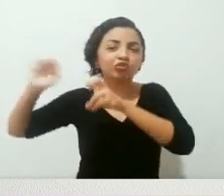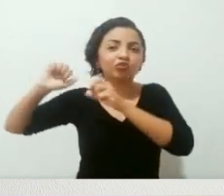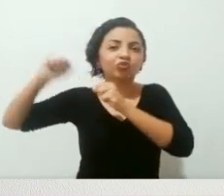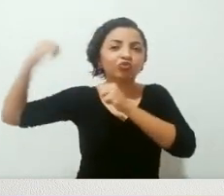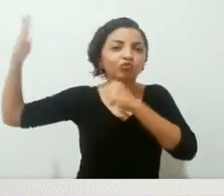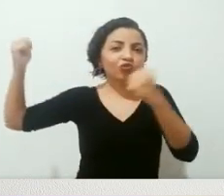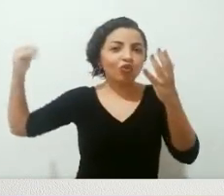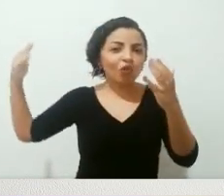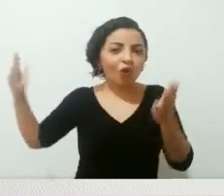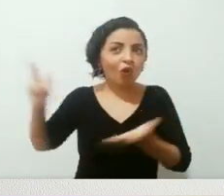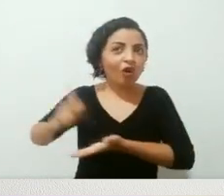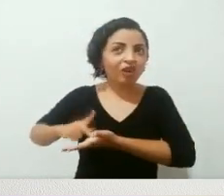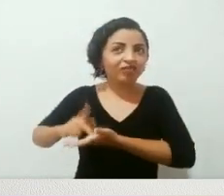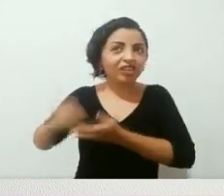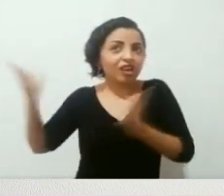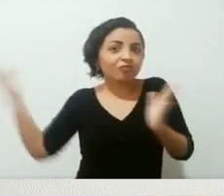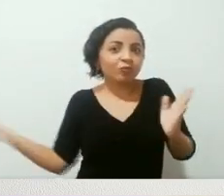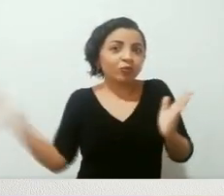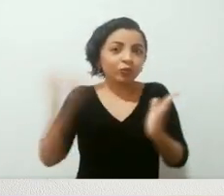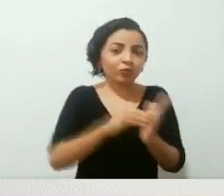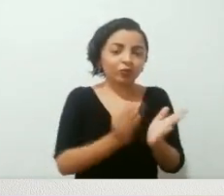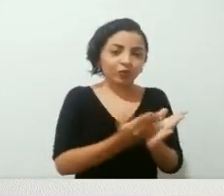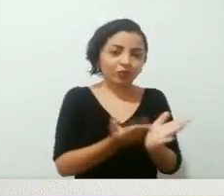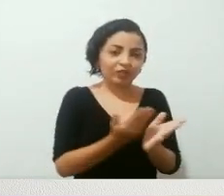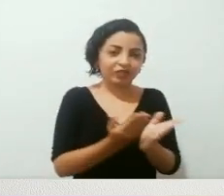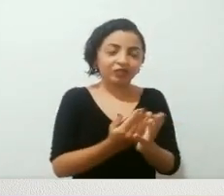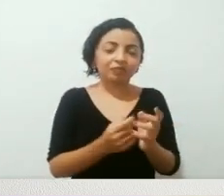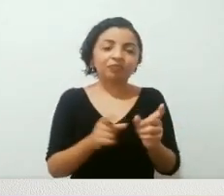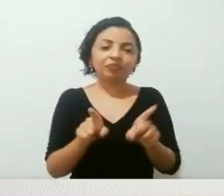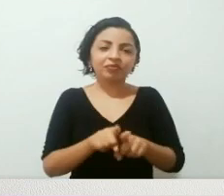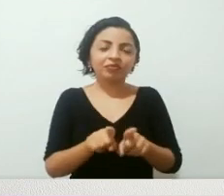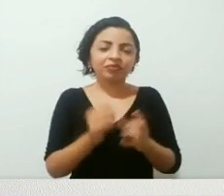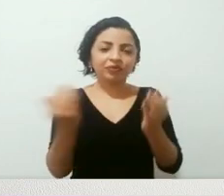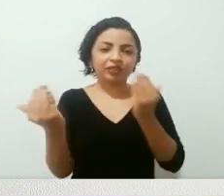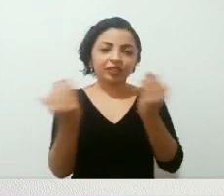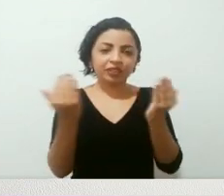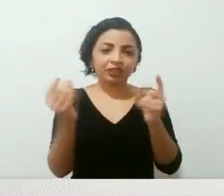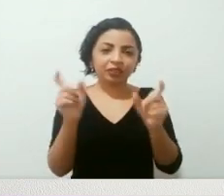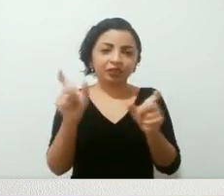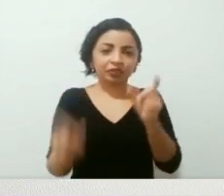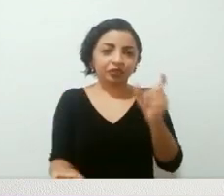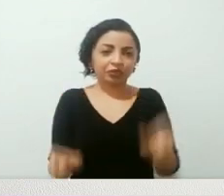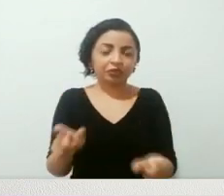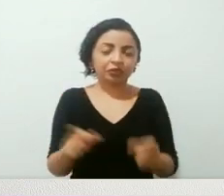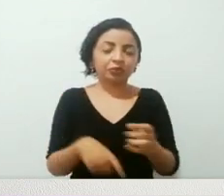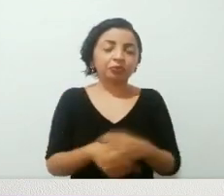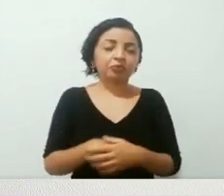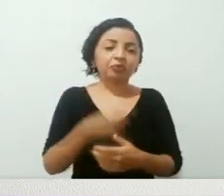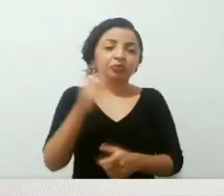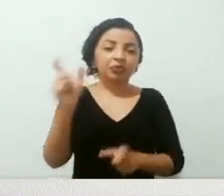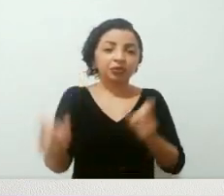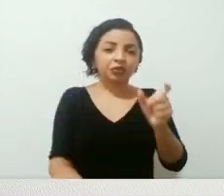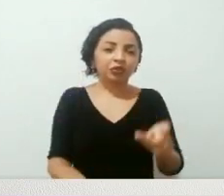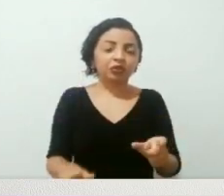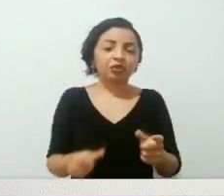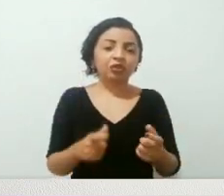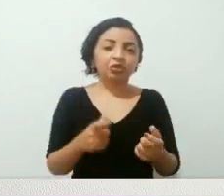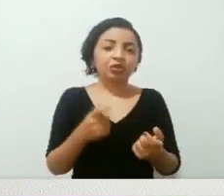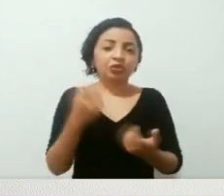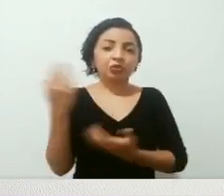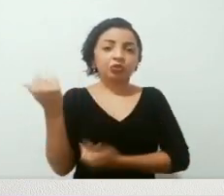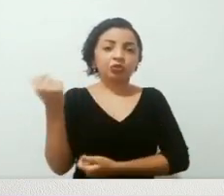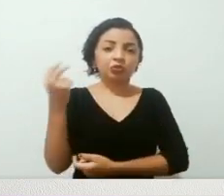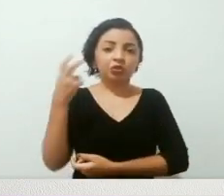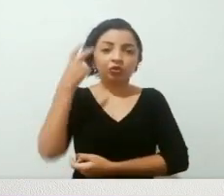além disso, há um caso especial aqui, de uma análise que ela faz, de dois personagens, ela nos apresenta constantemente esses dois personagens, o jovem